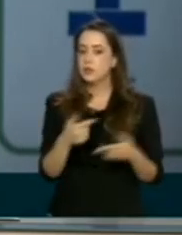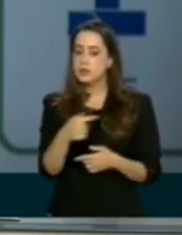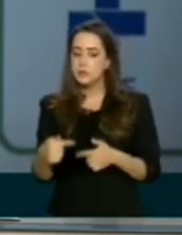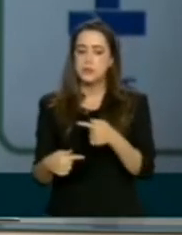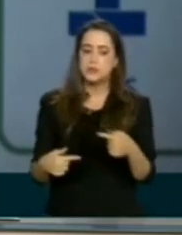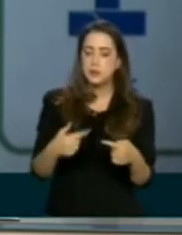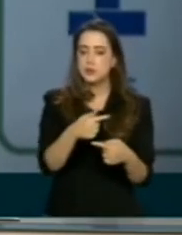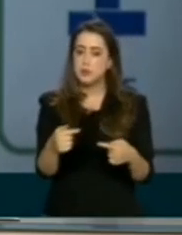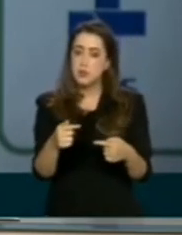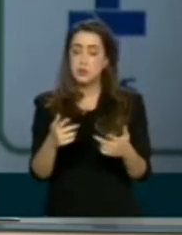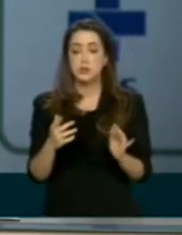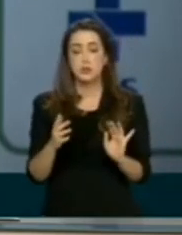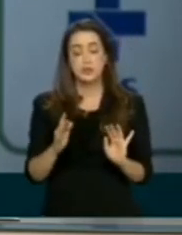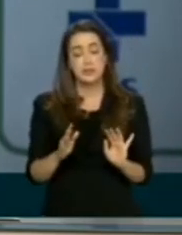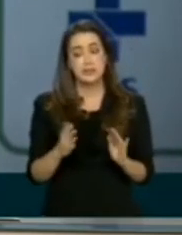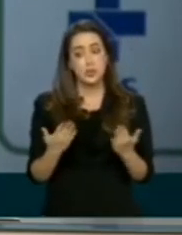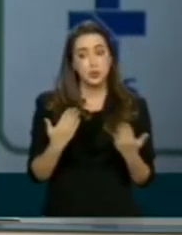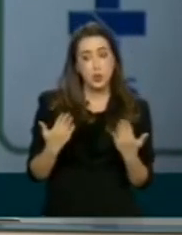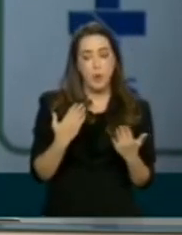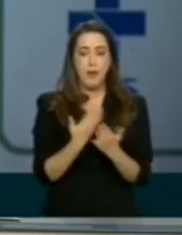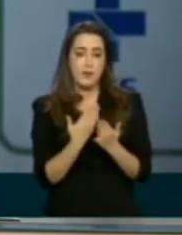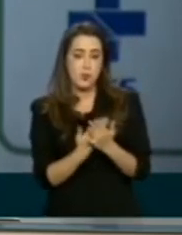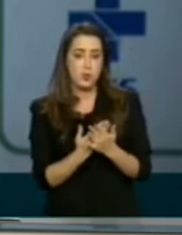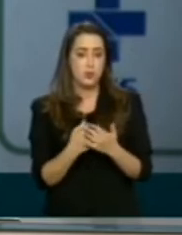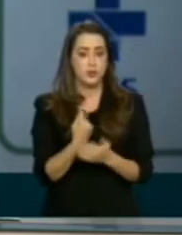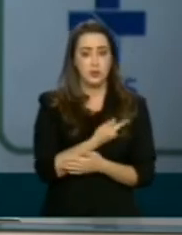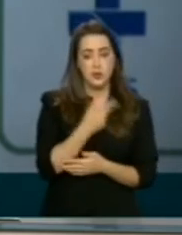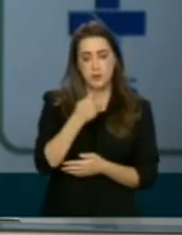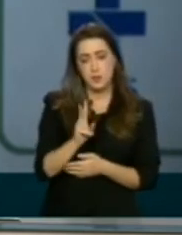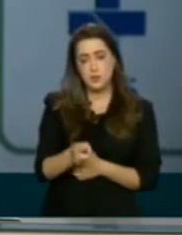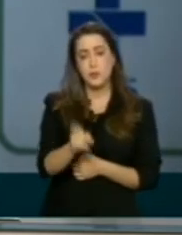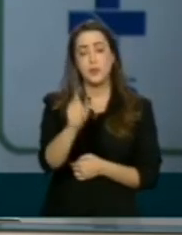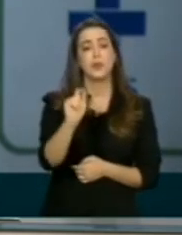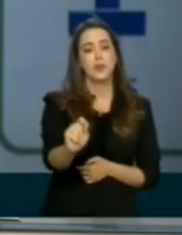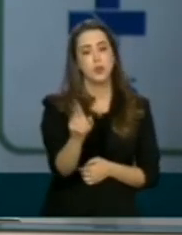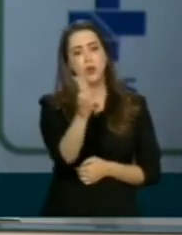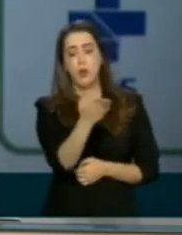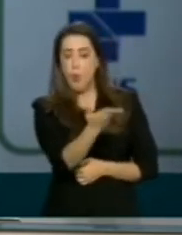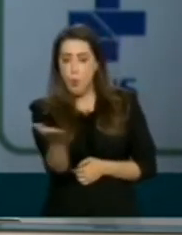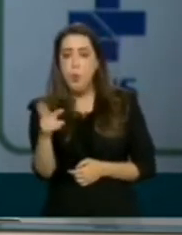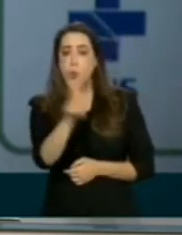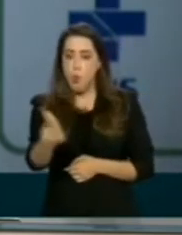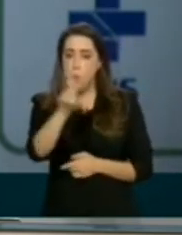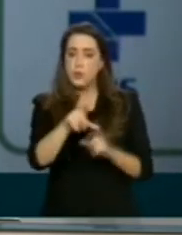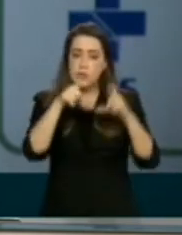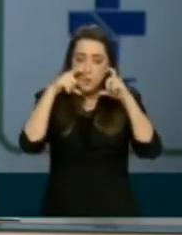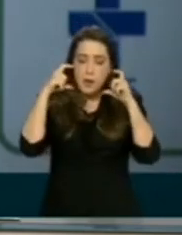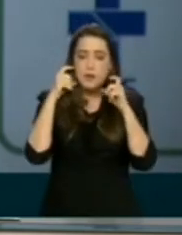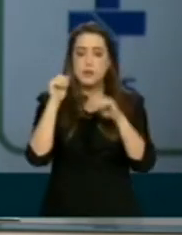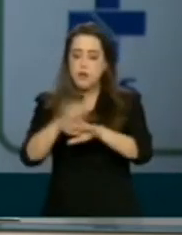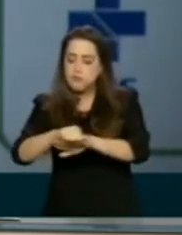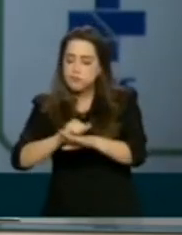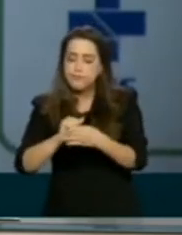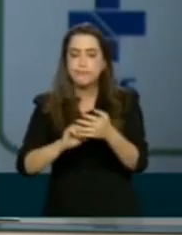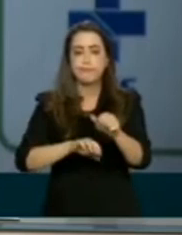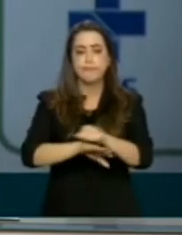comportamento, né? E por isso que nós insistimos, né? Use a máscara, higienize as mãos,